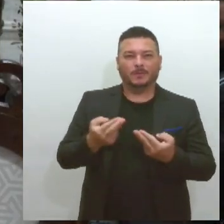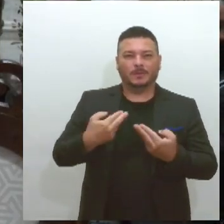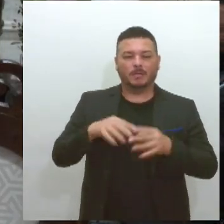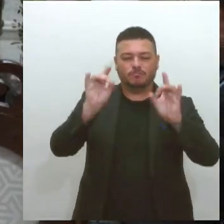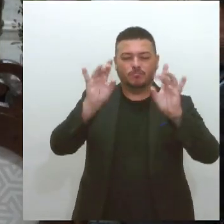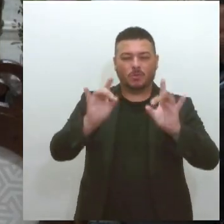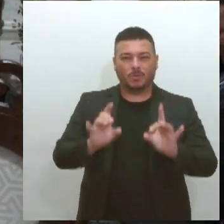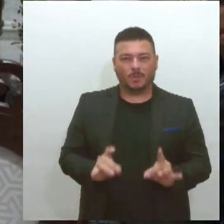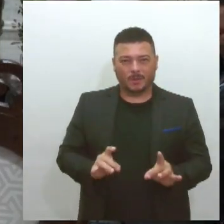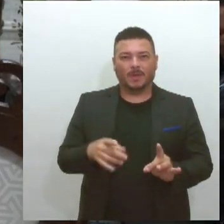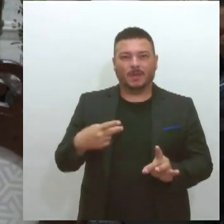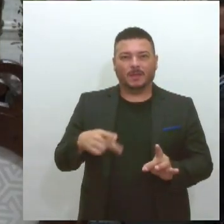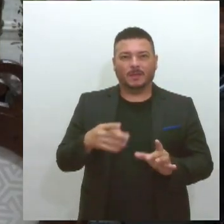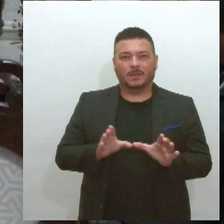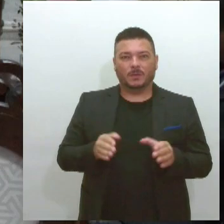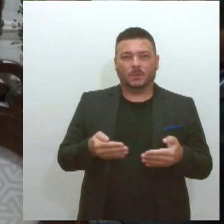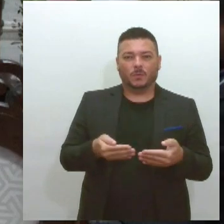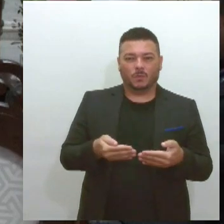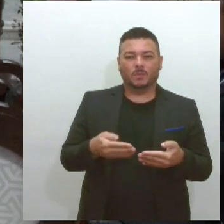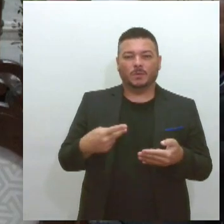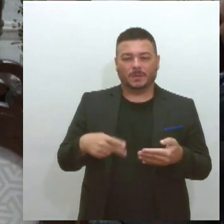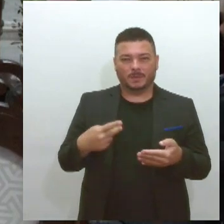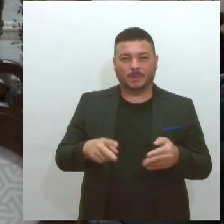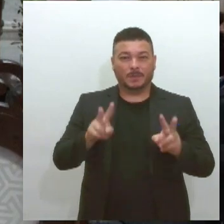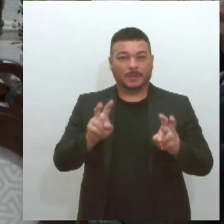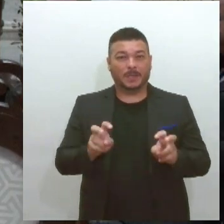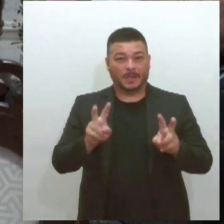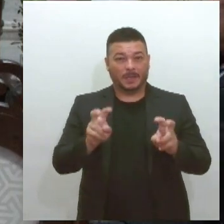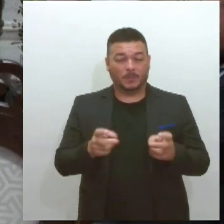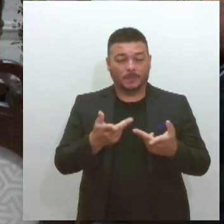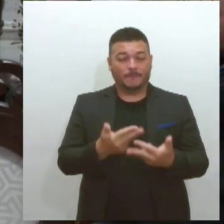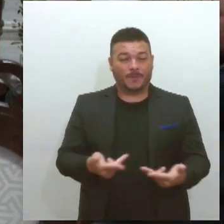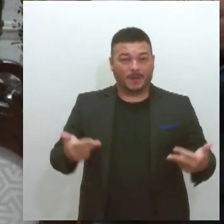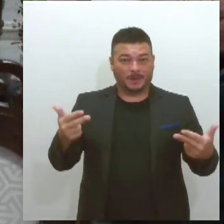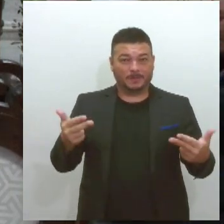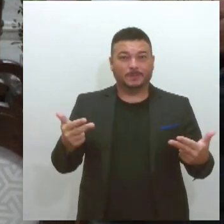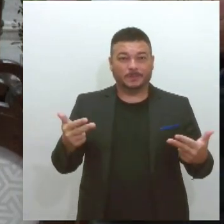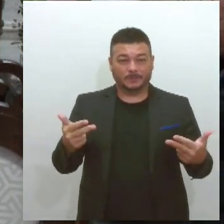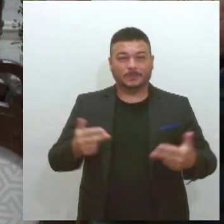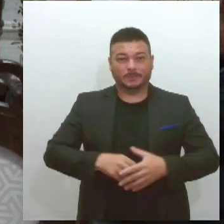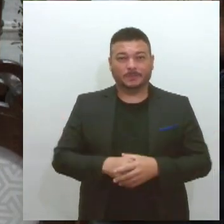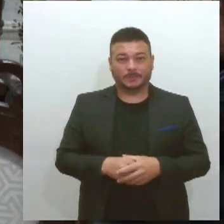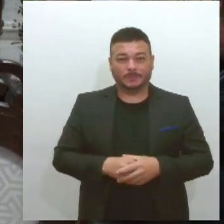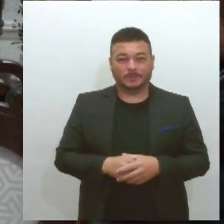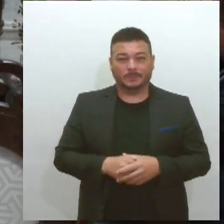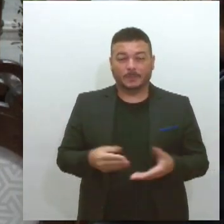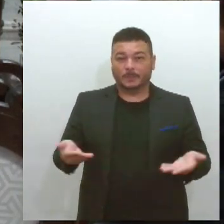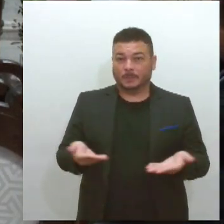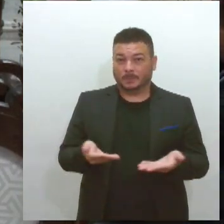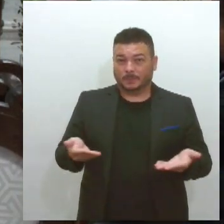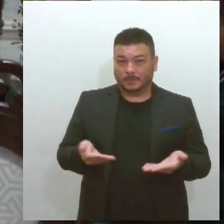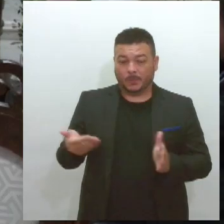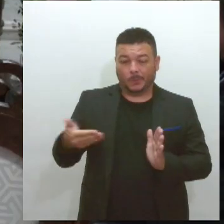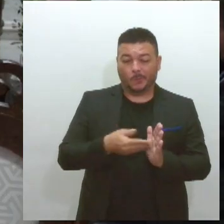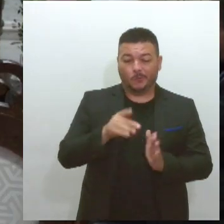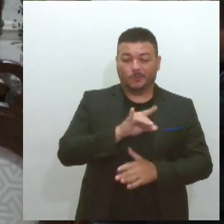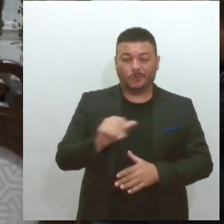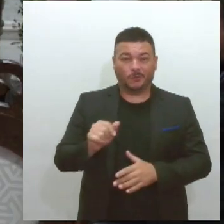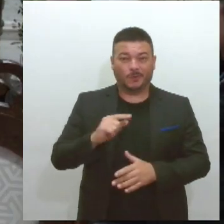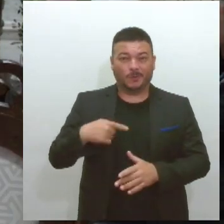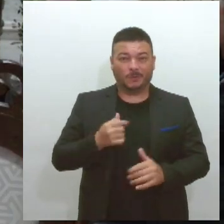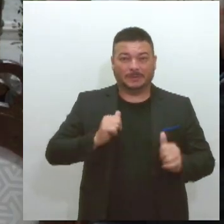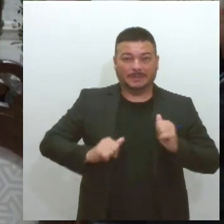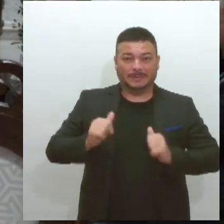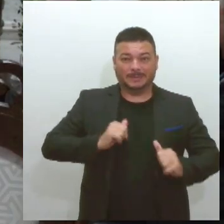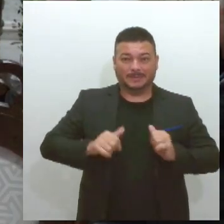colegiado, onde tratamos temas diversos, e hoje, último dia, estamos ansiosos pela palestra